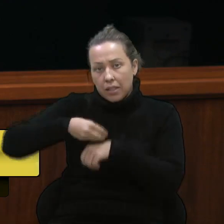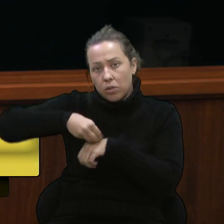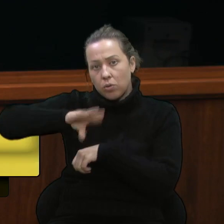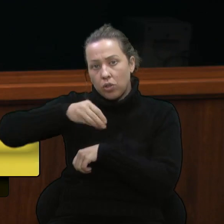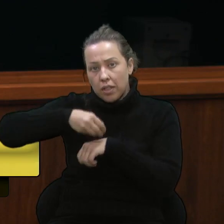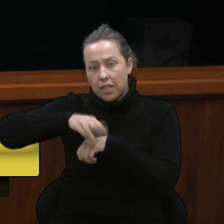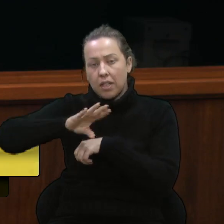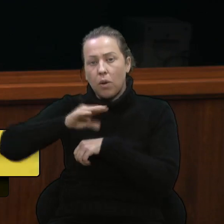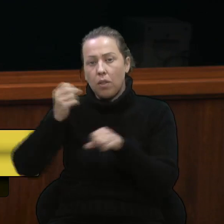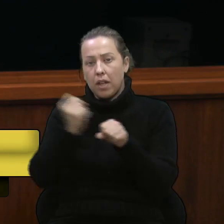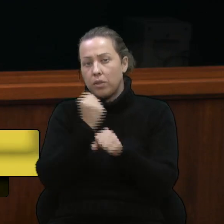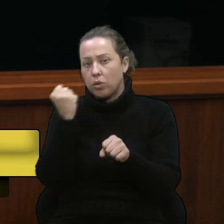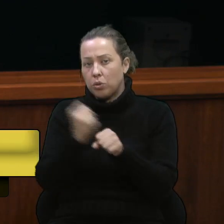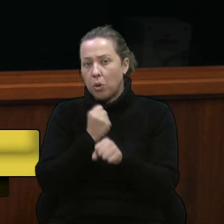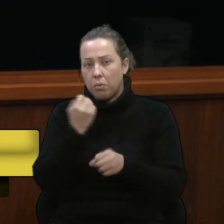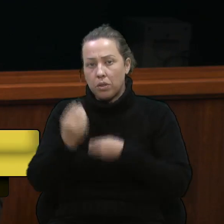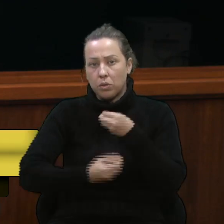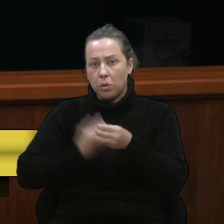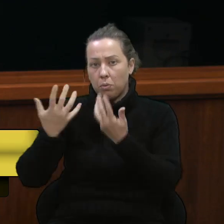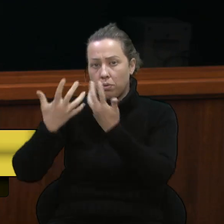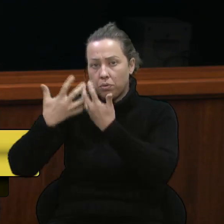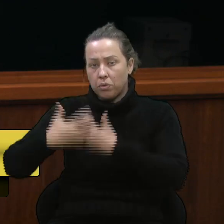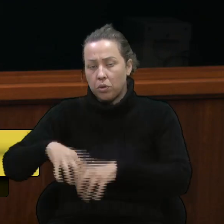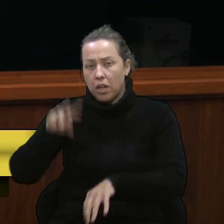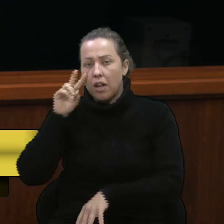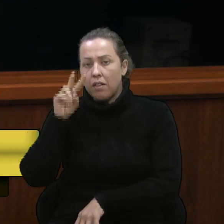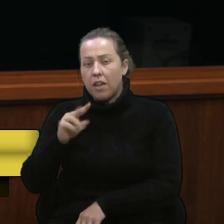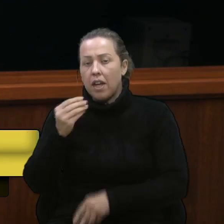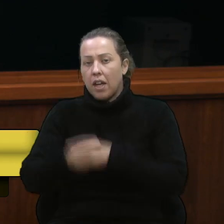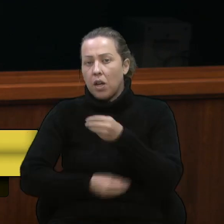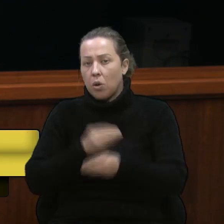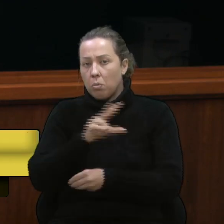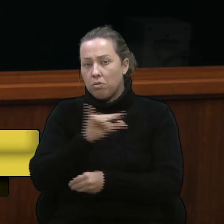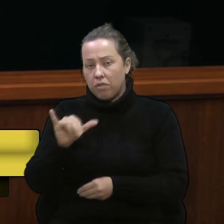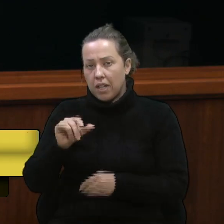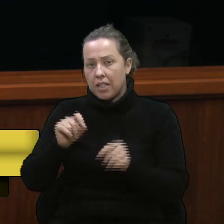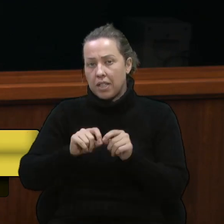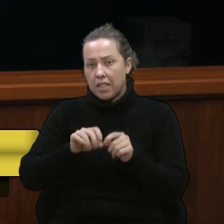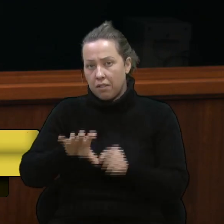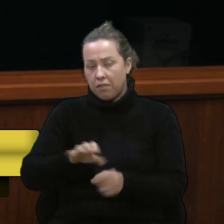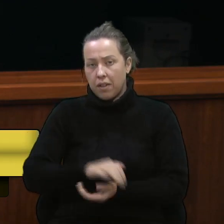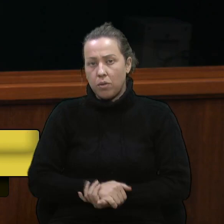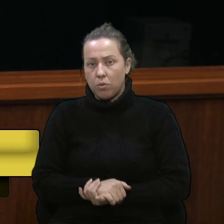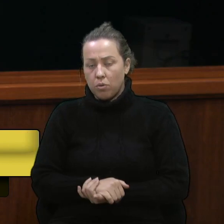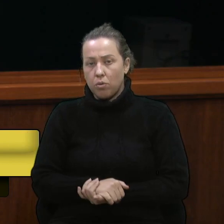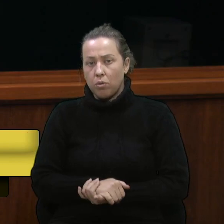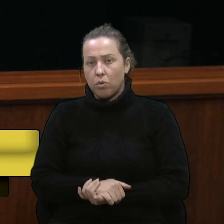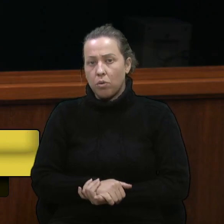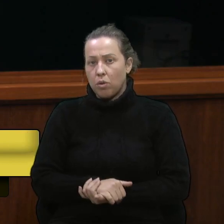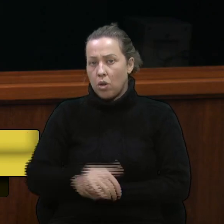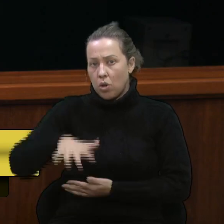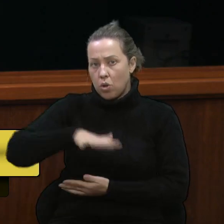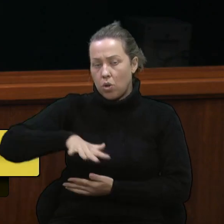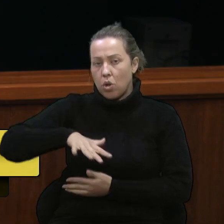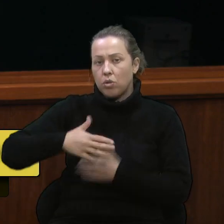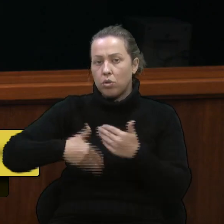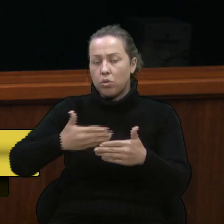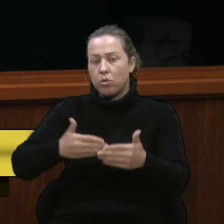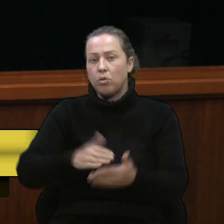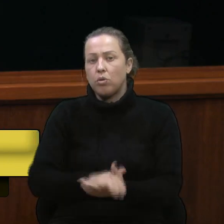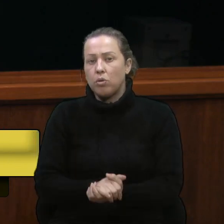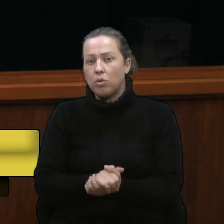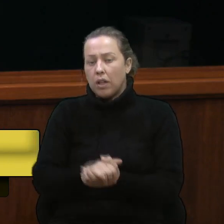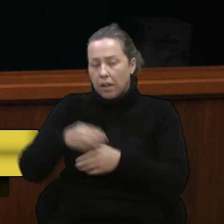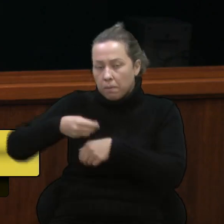alteração das obras, mas ver o que vai ser feito realmente no nosso território, para a gente poder também